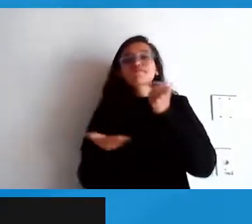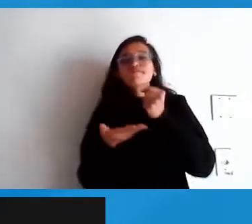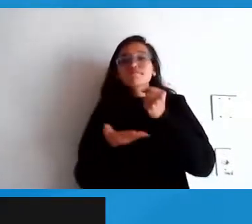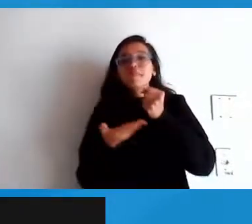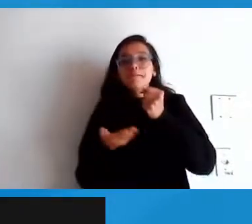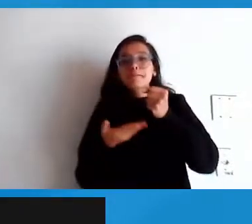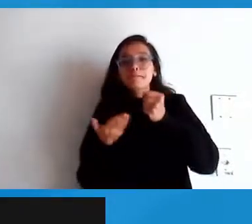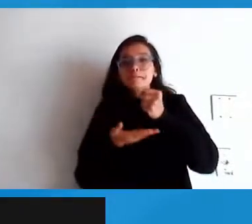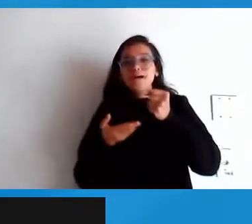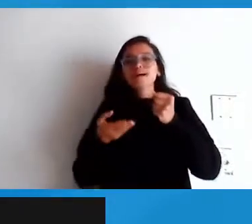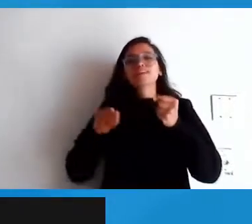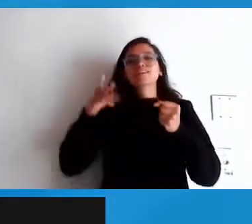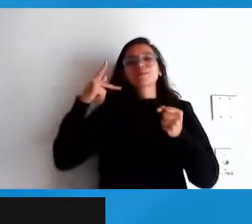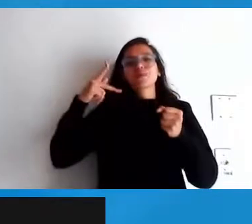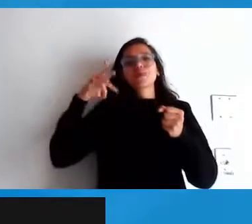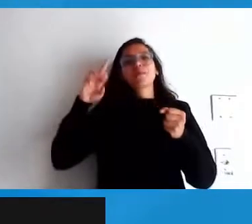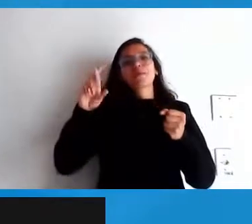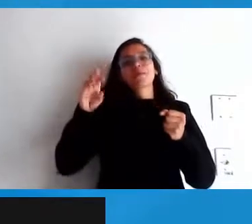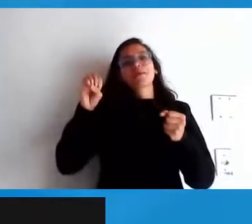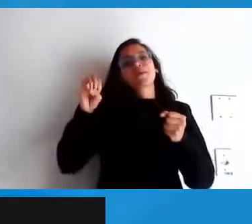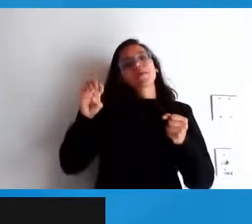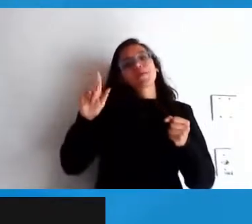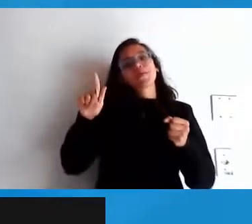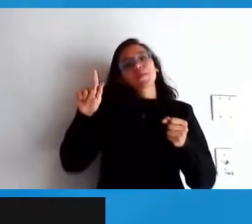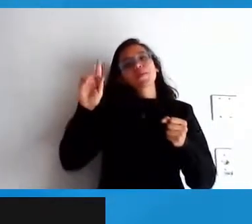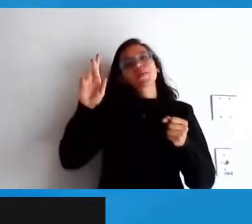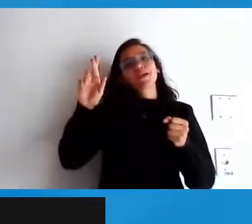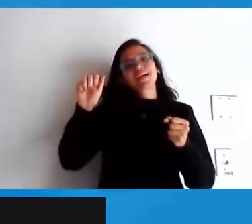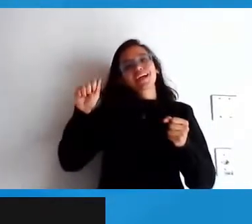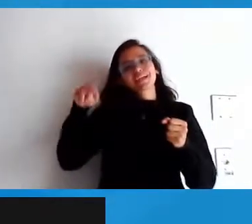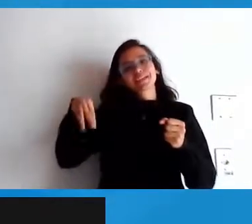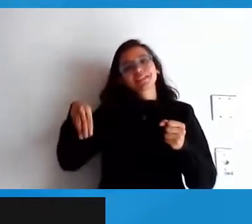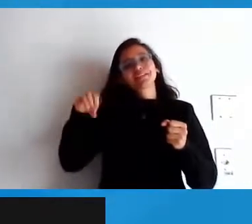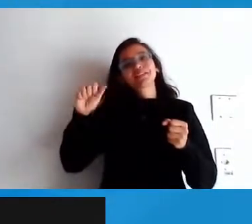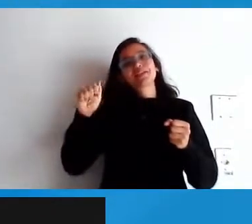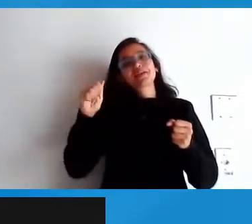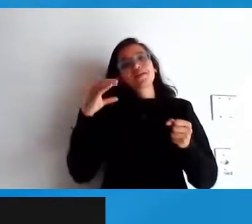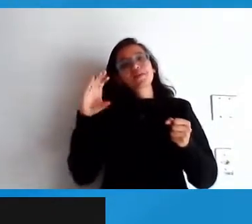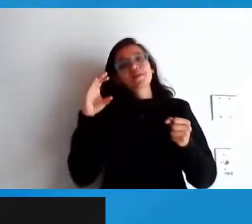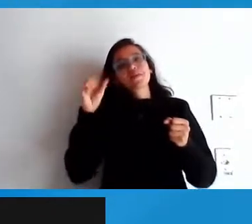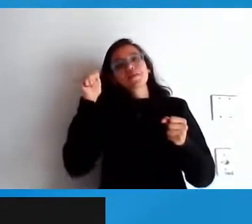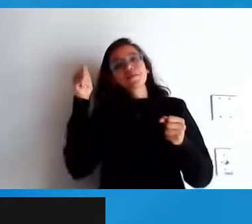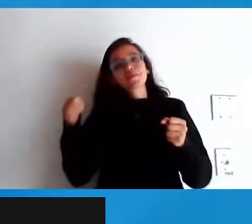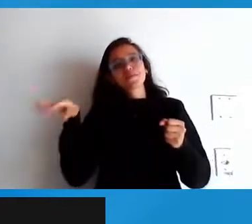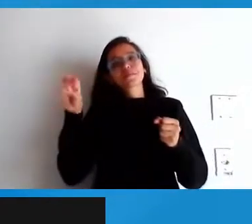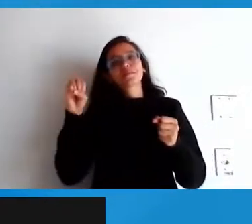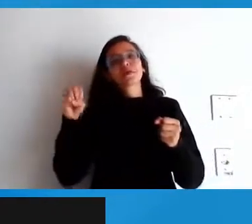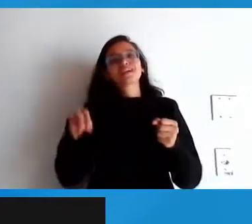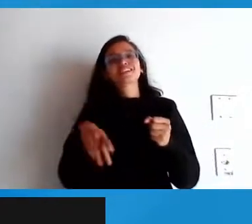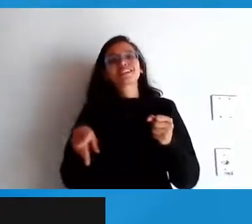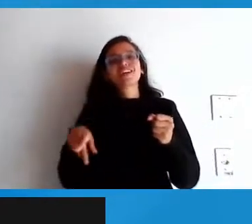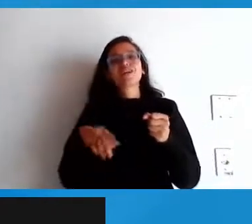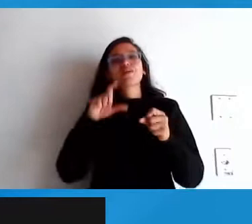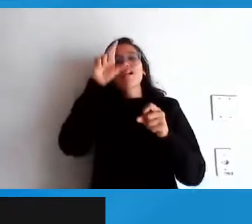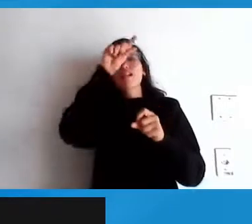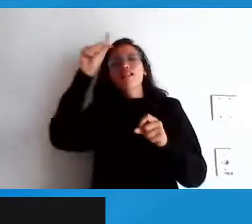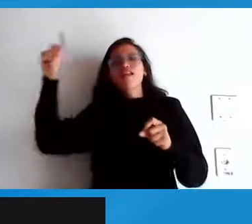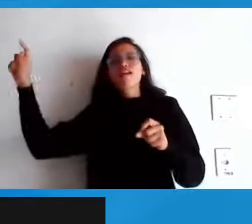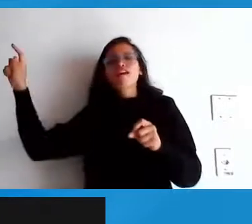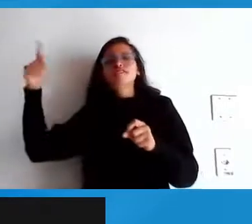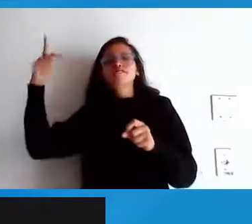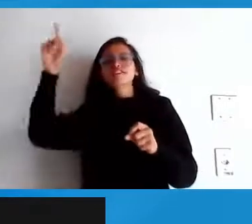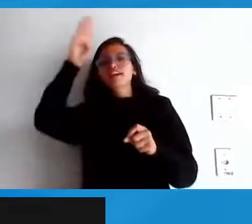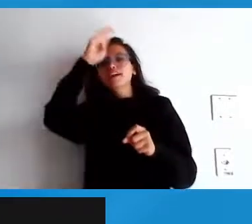e esse curso ele está totalmente gratuito lá no meu no meu site no site da comunidade de